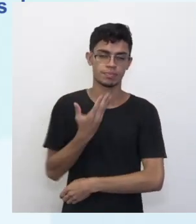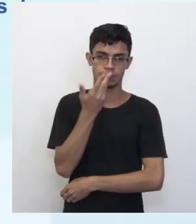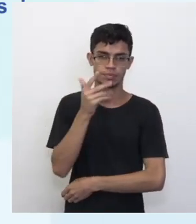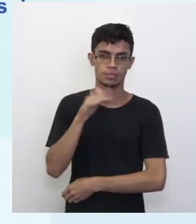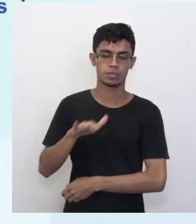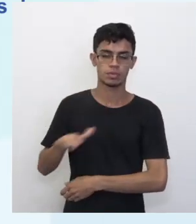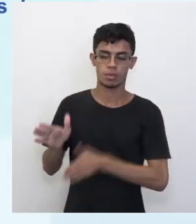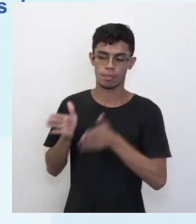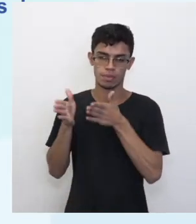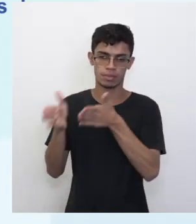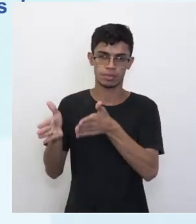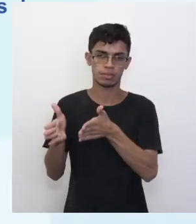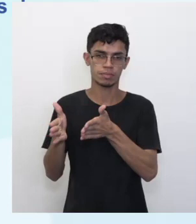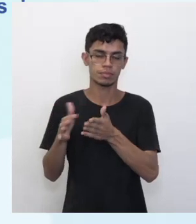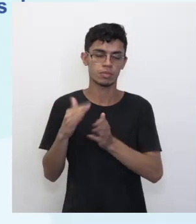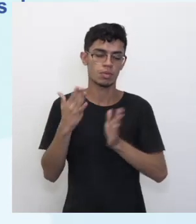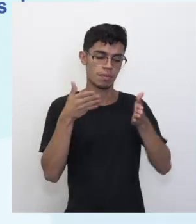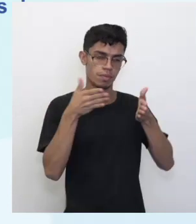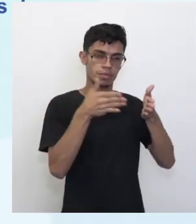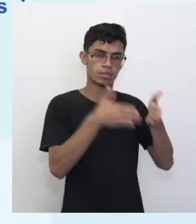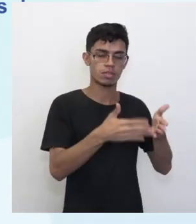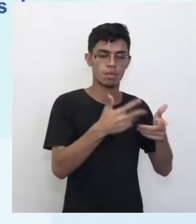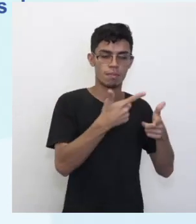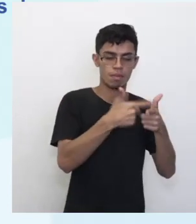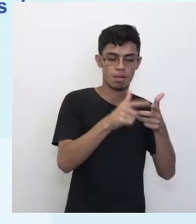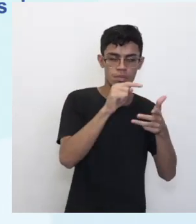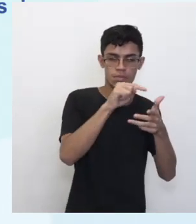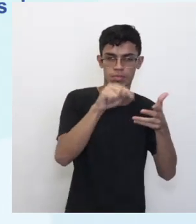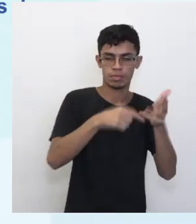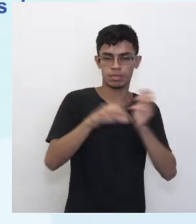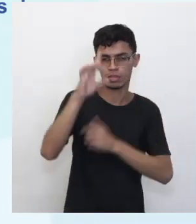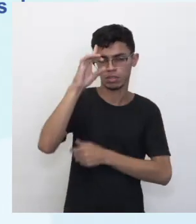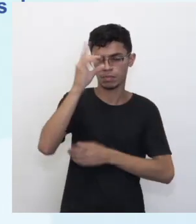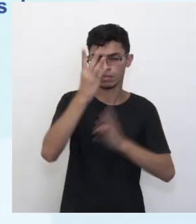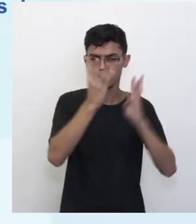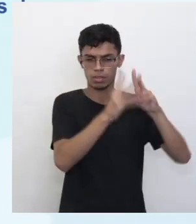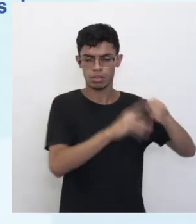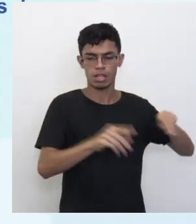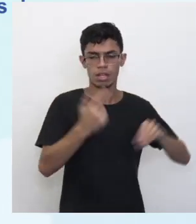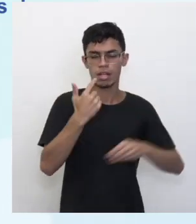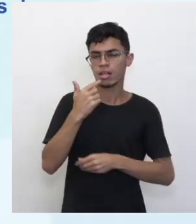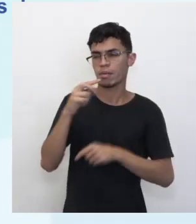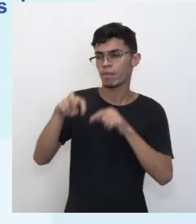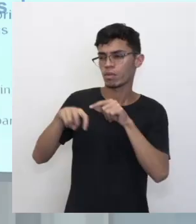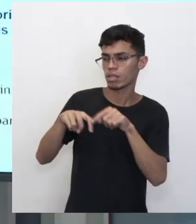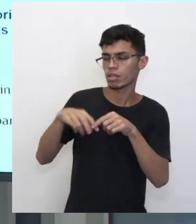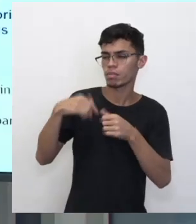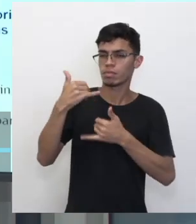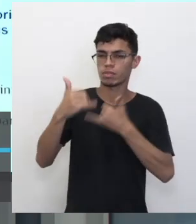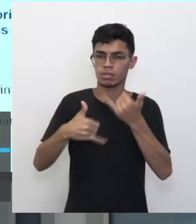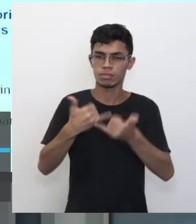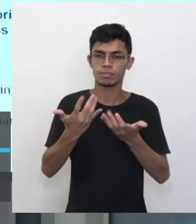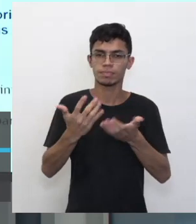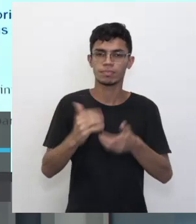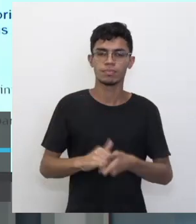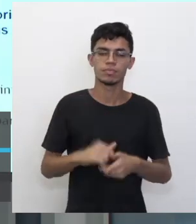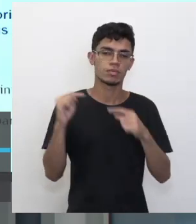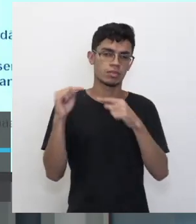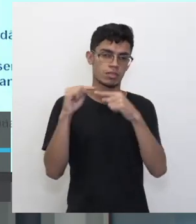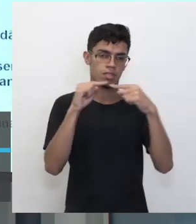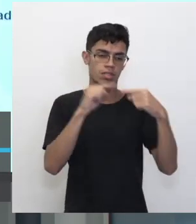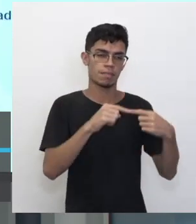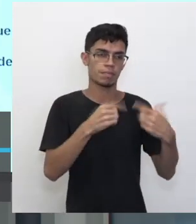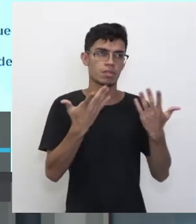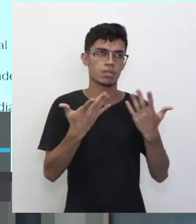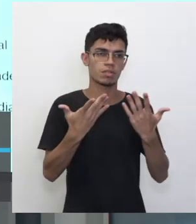ele não tá focando nos problemas do cotidiano. Ele tá falando, olha, o arranhão, a brincadeira. Ou seja, tá falando dos